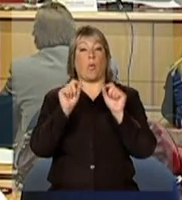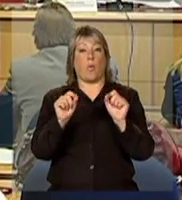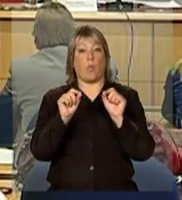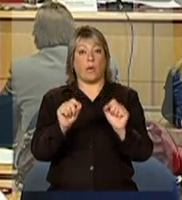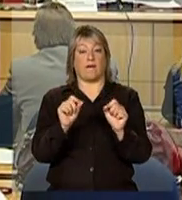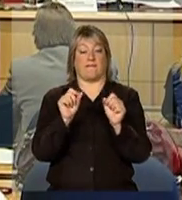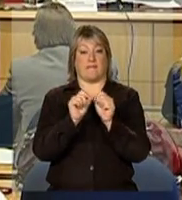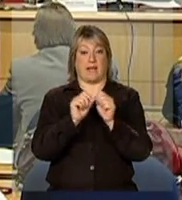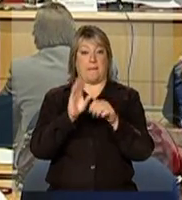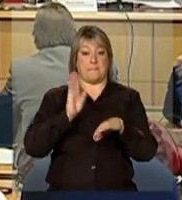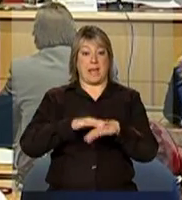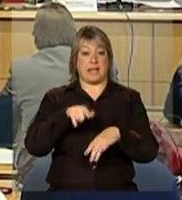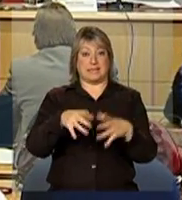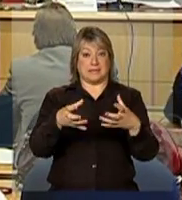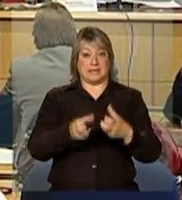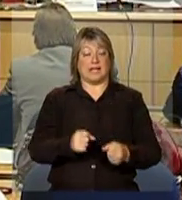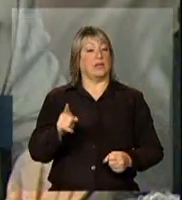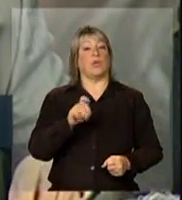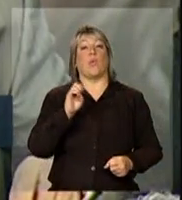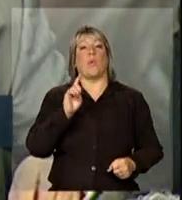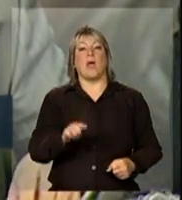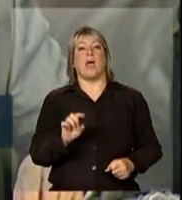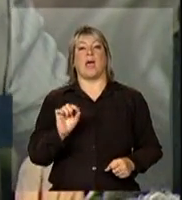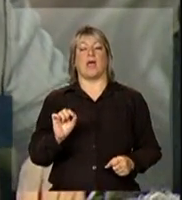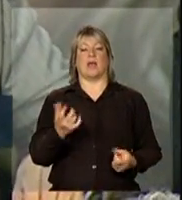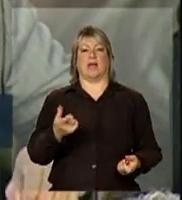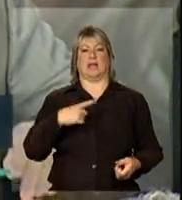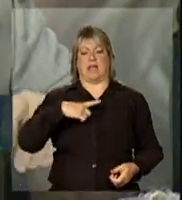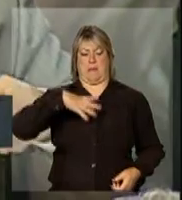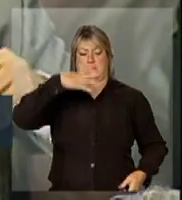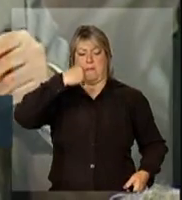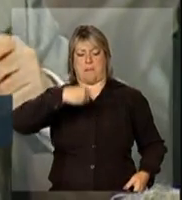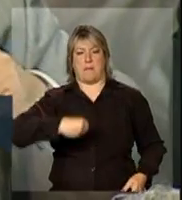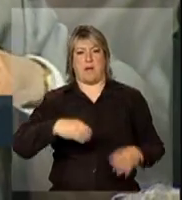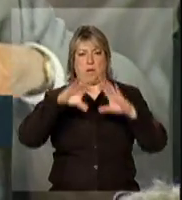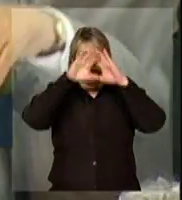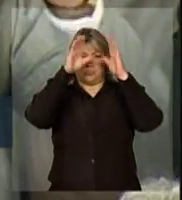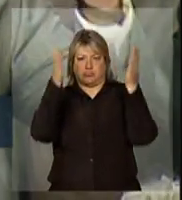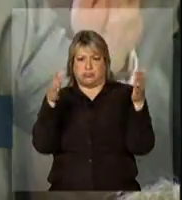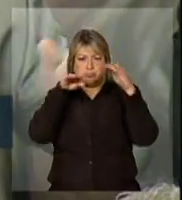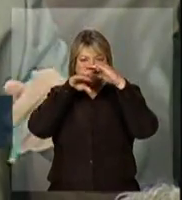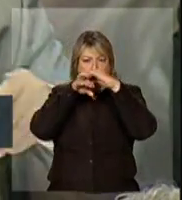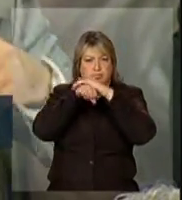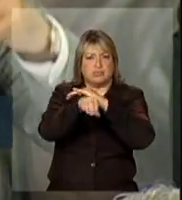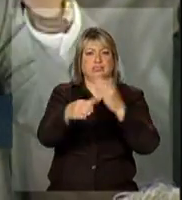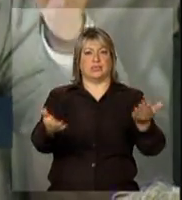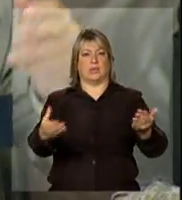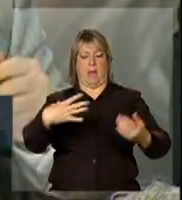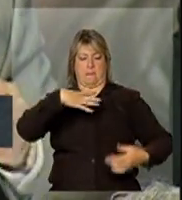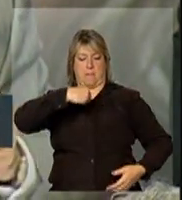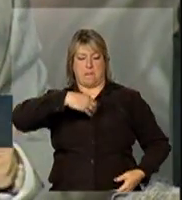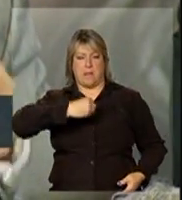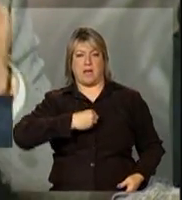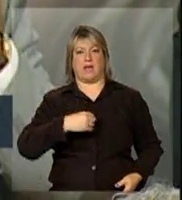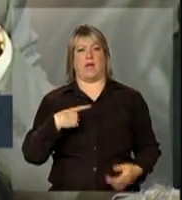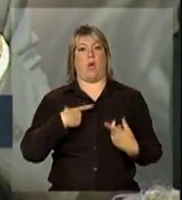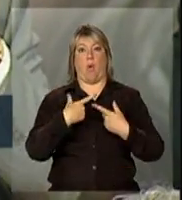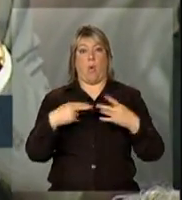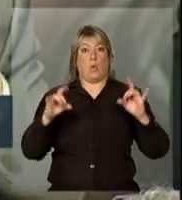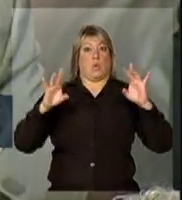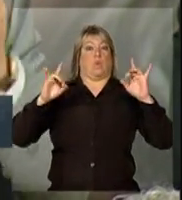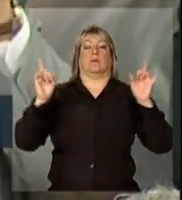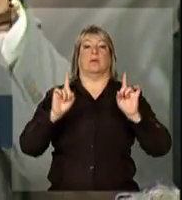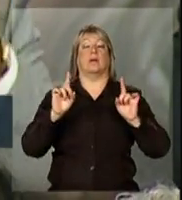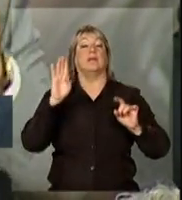a adesão não é a sofisticação do serviço, não é ter tomografia, ter raio-x ou exame sofisticado, é o